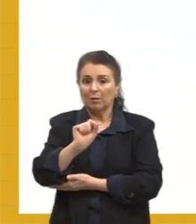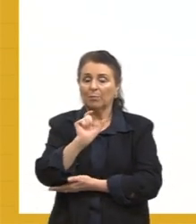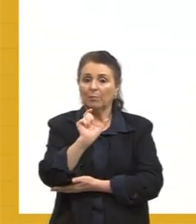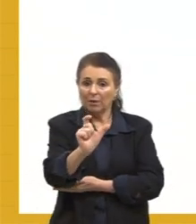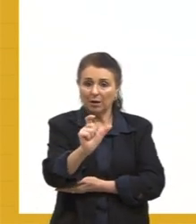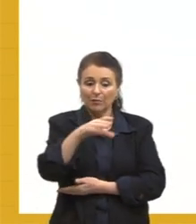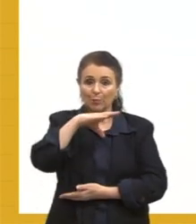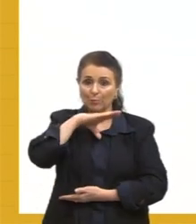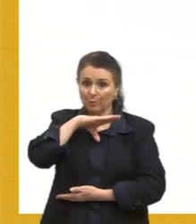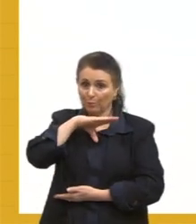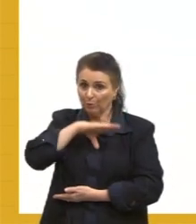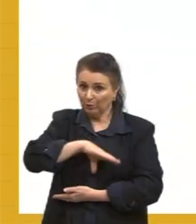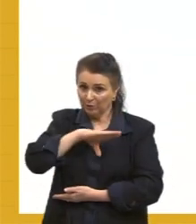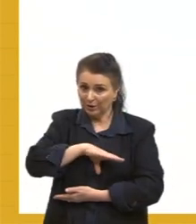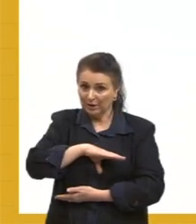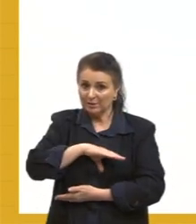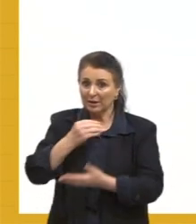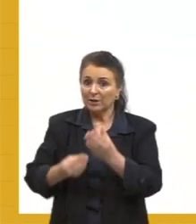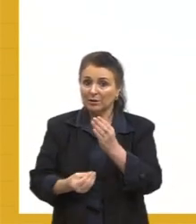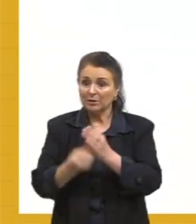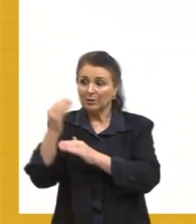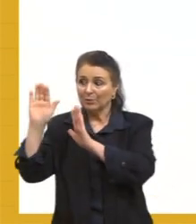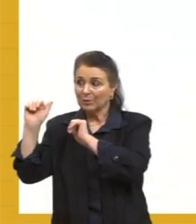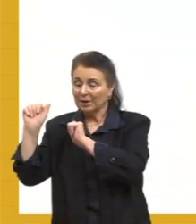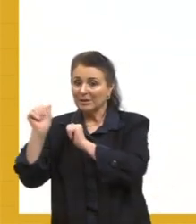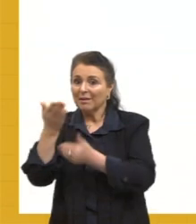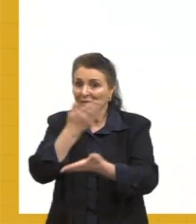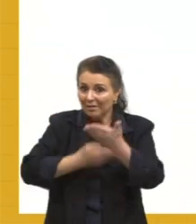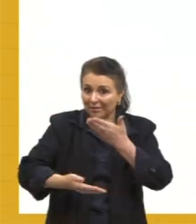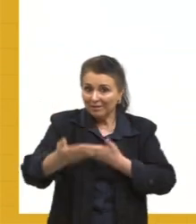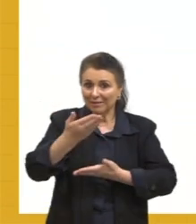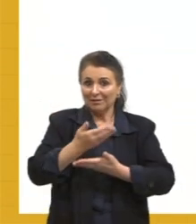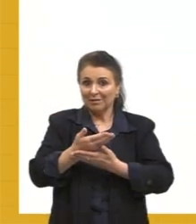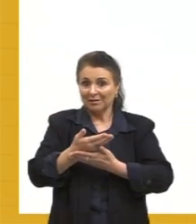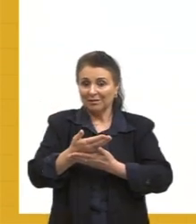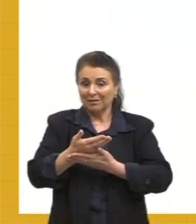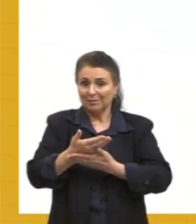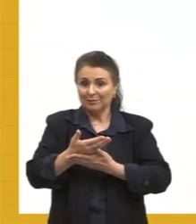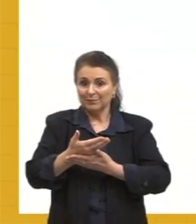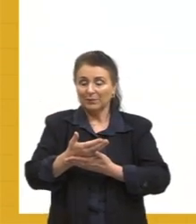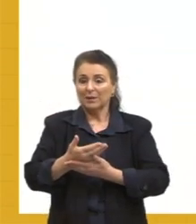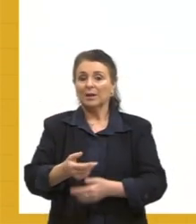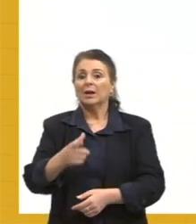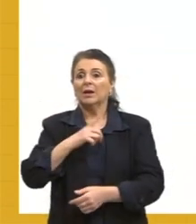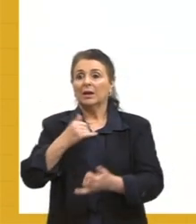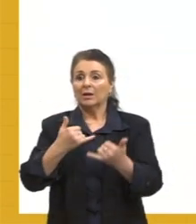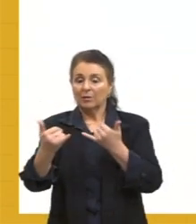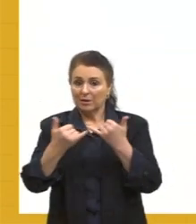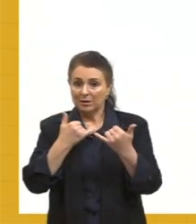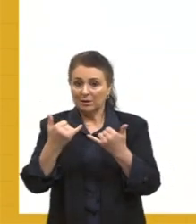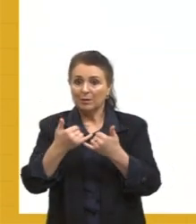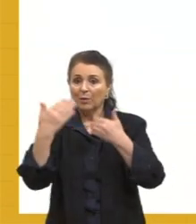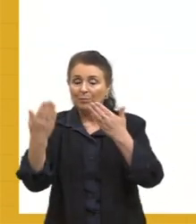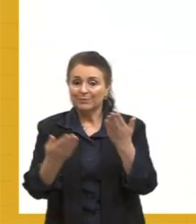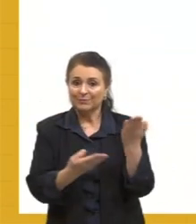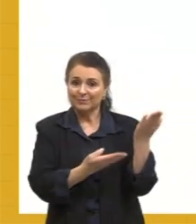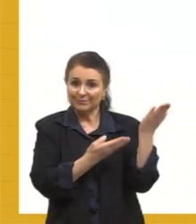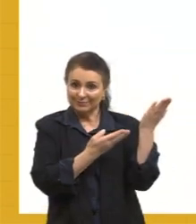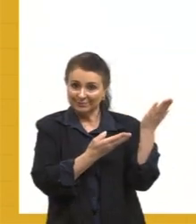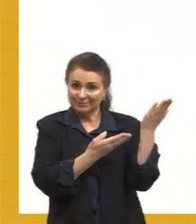portuguesas de origem espanhola, palavras espanholas de origem portuguesa. Trouxe alguns exemplos. Cavaleiro, guerrilha,